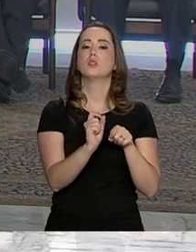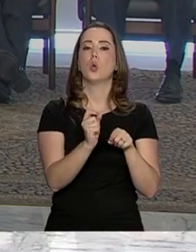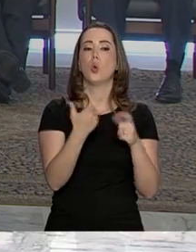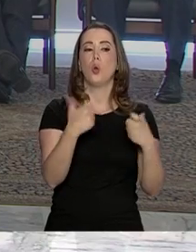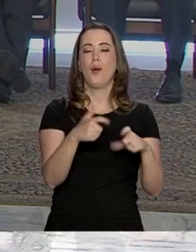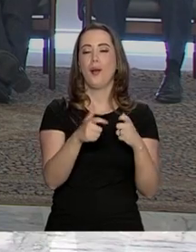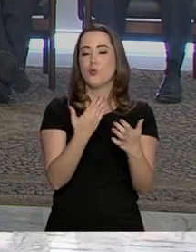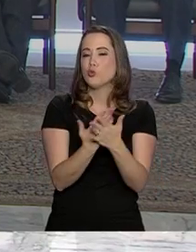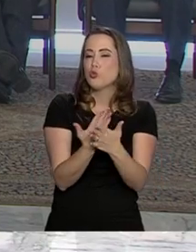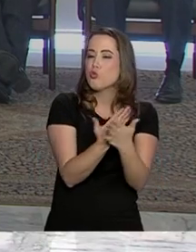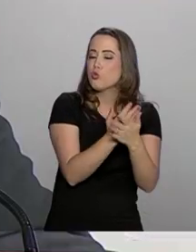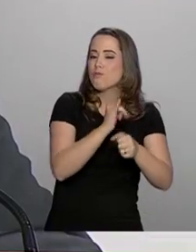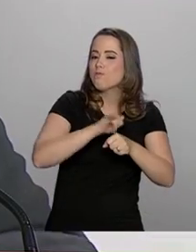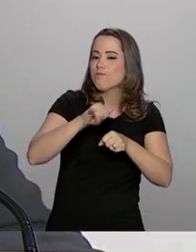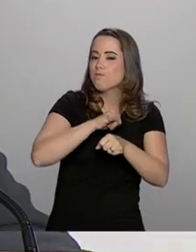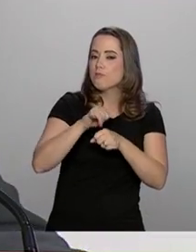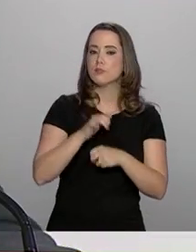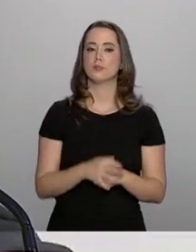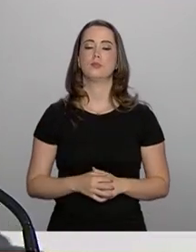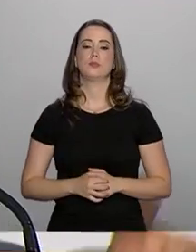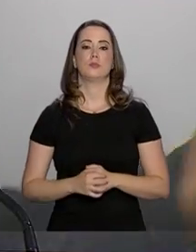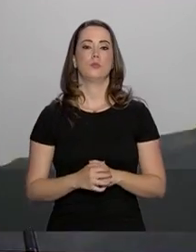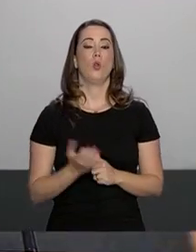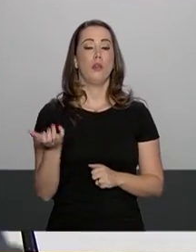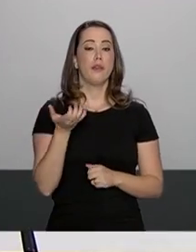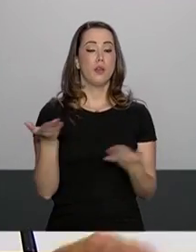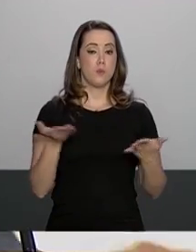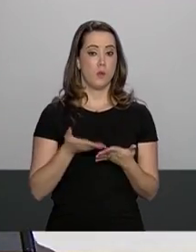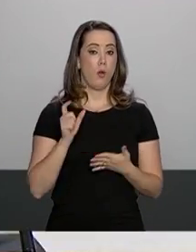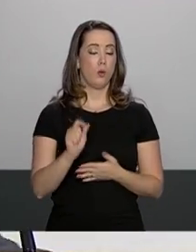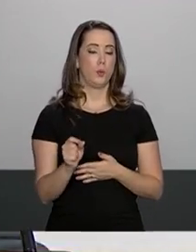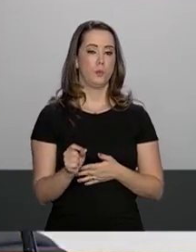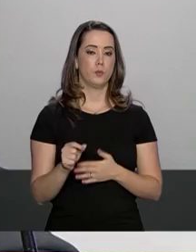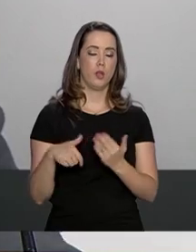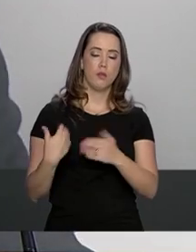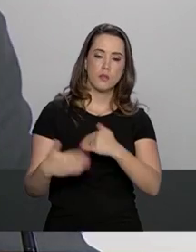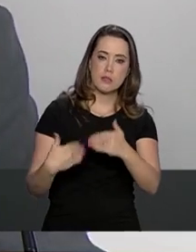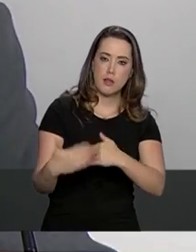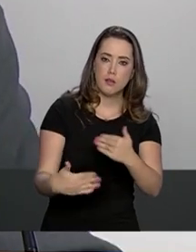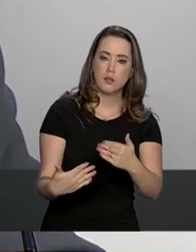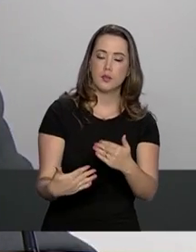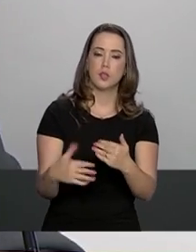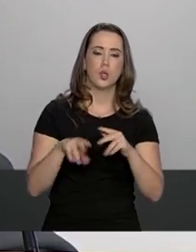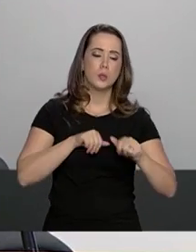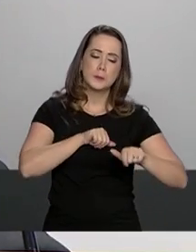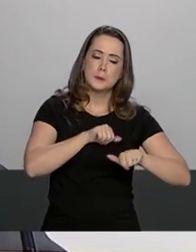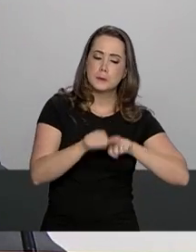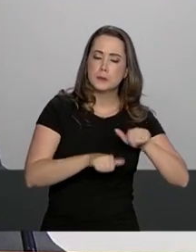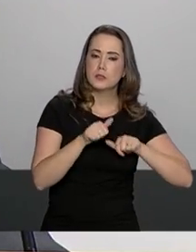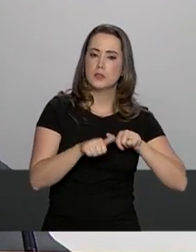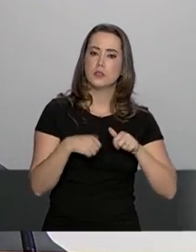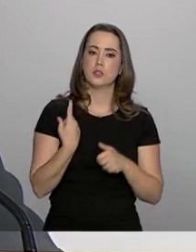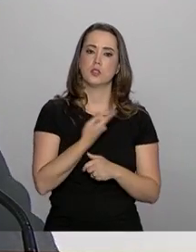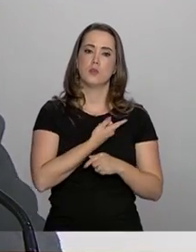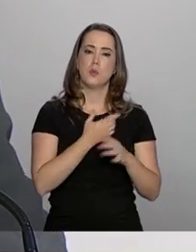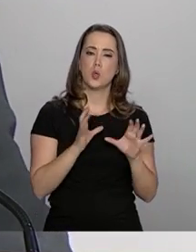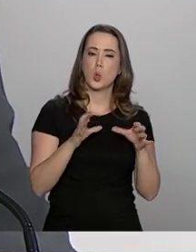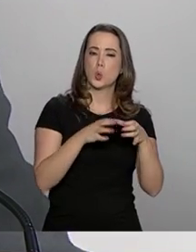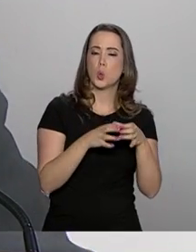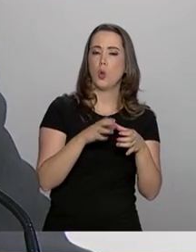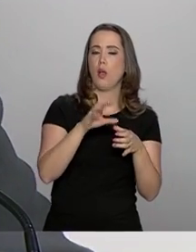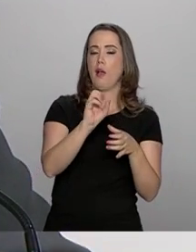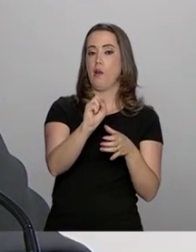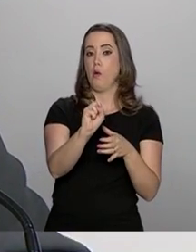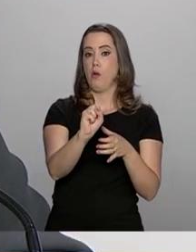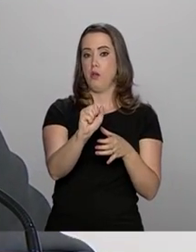conhecimento estratégico. Nós pretendemos agora avançar, tornando a nossa secretaria um